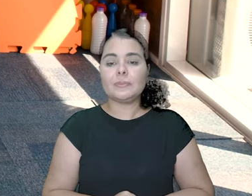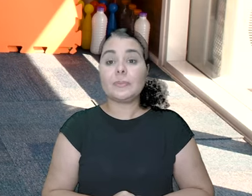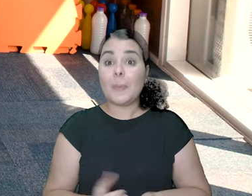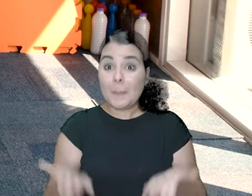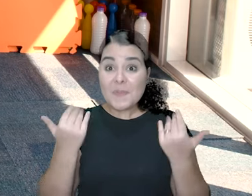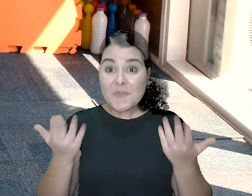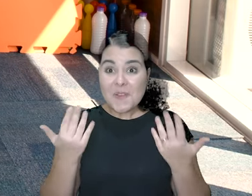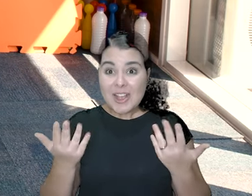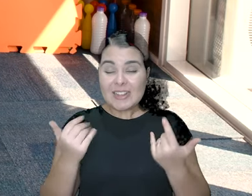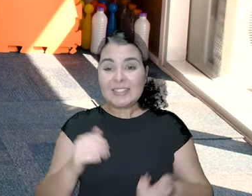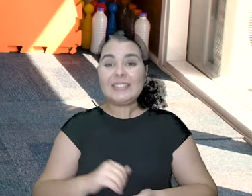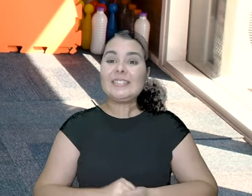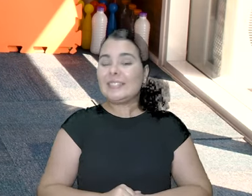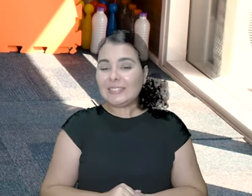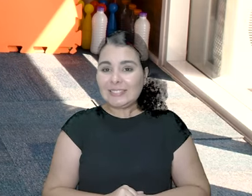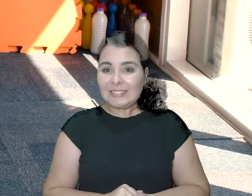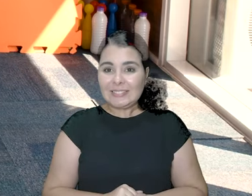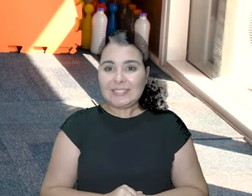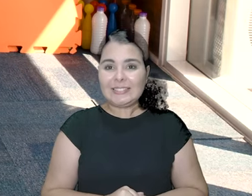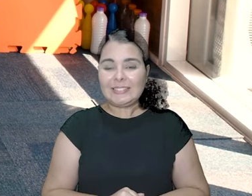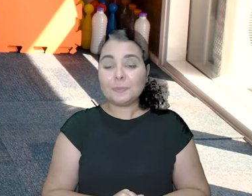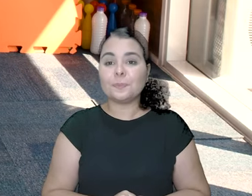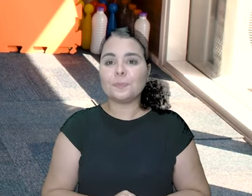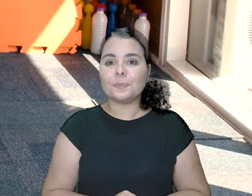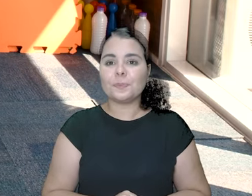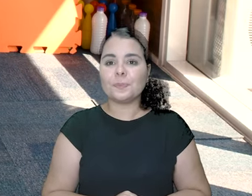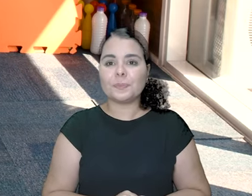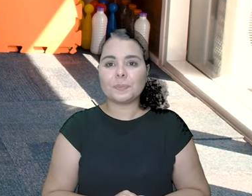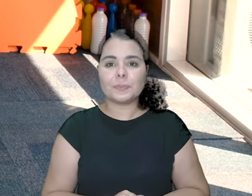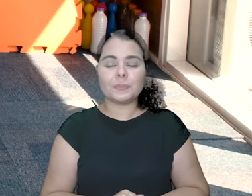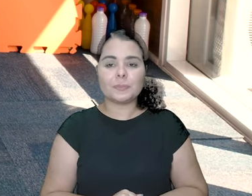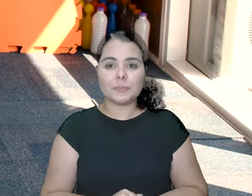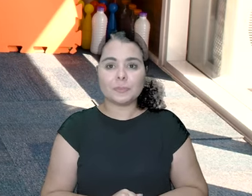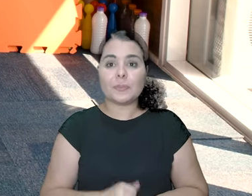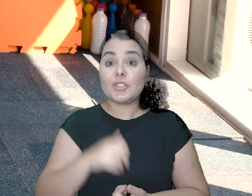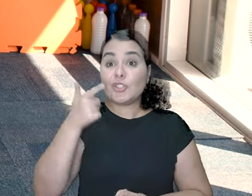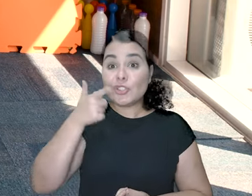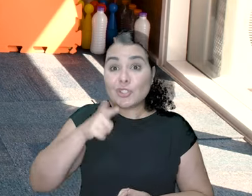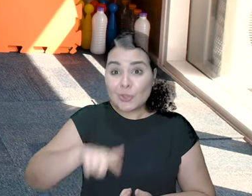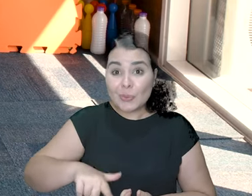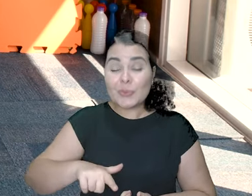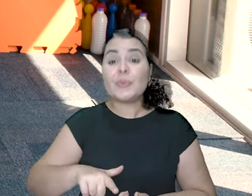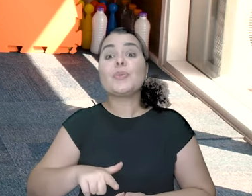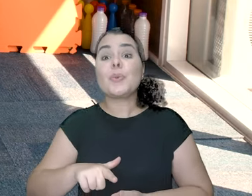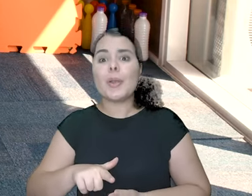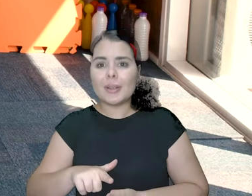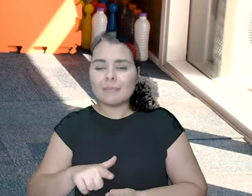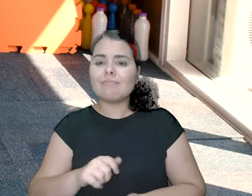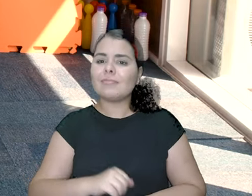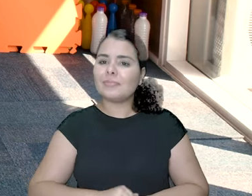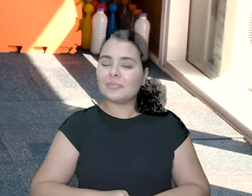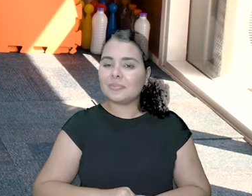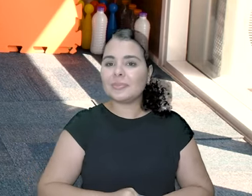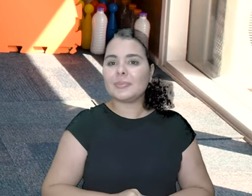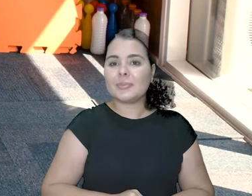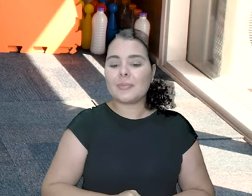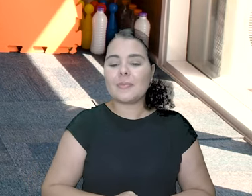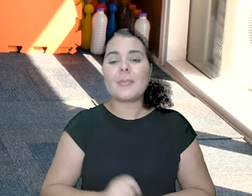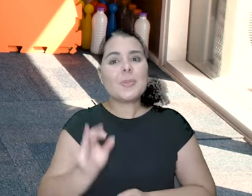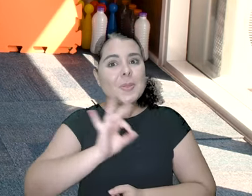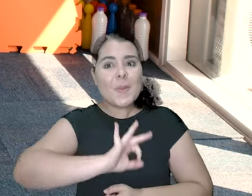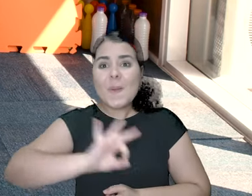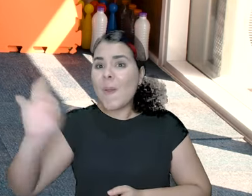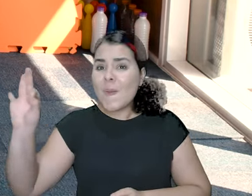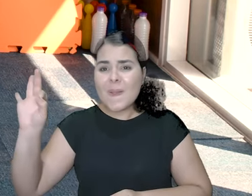Bora! Bora! E vai! E novo! E sobe! Boa,